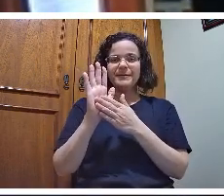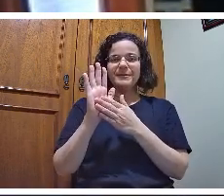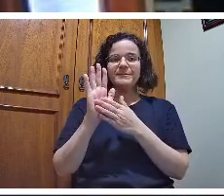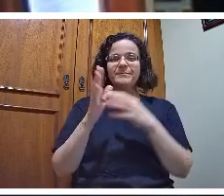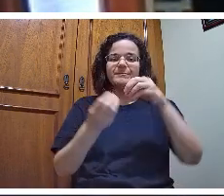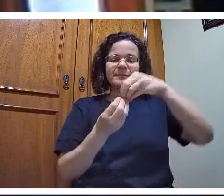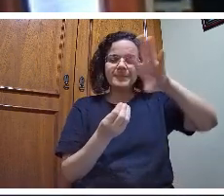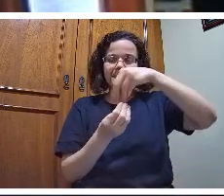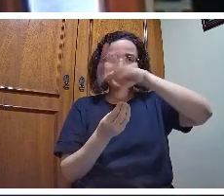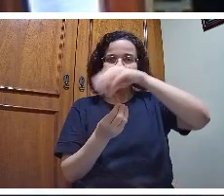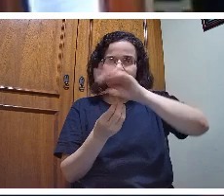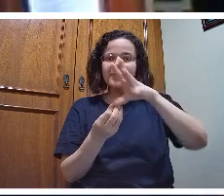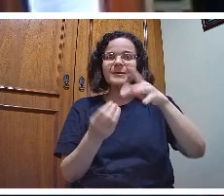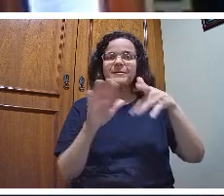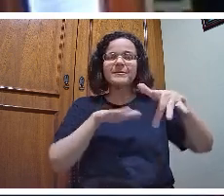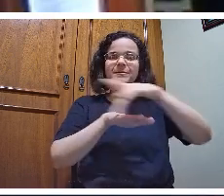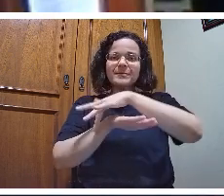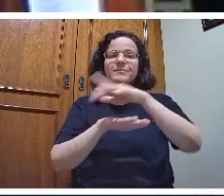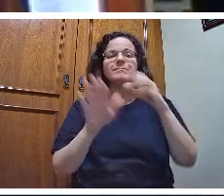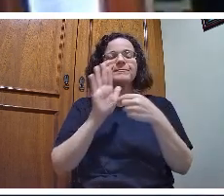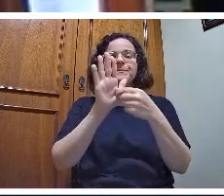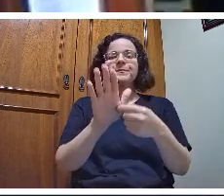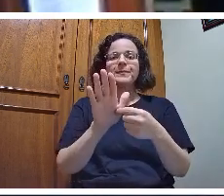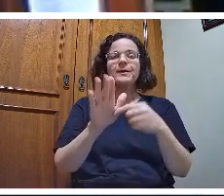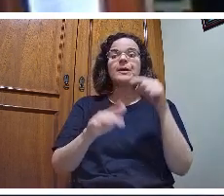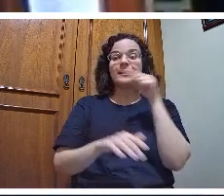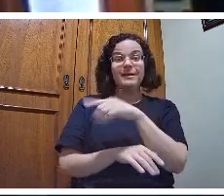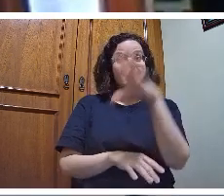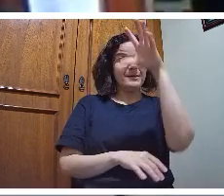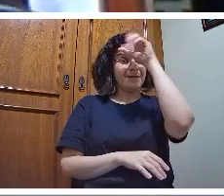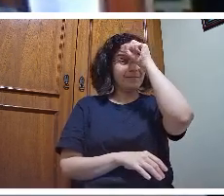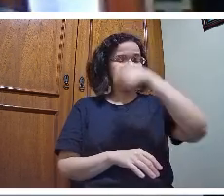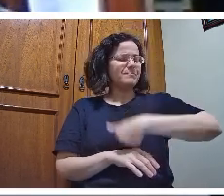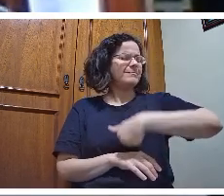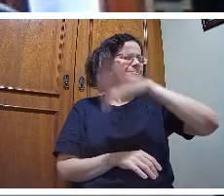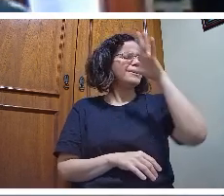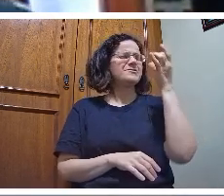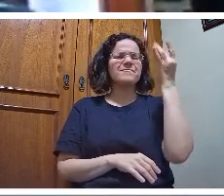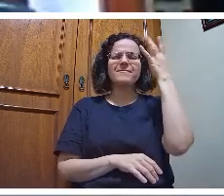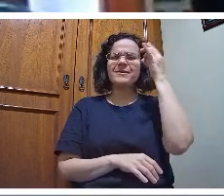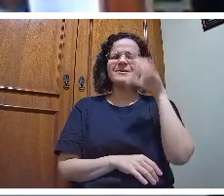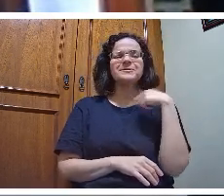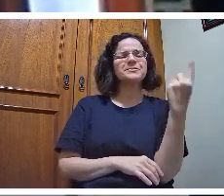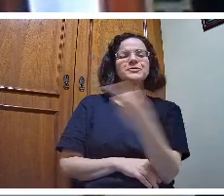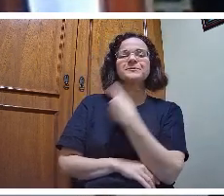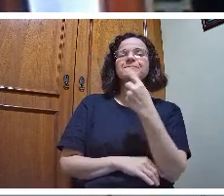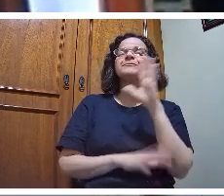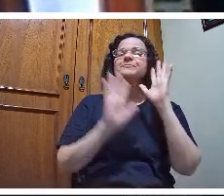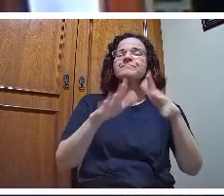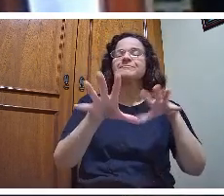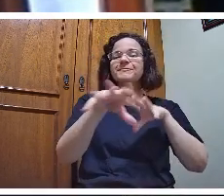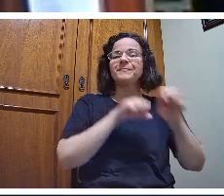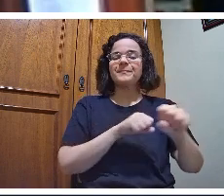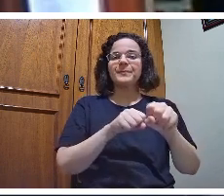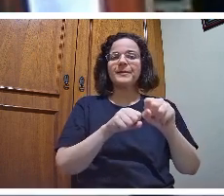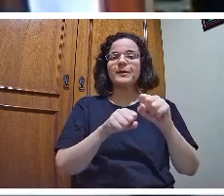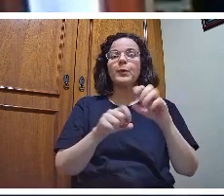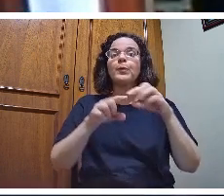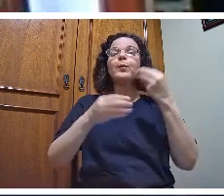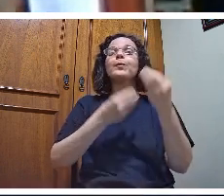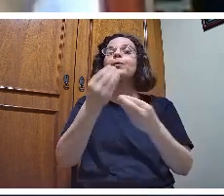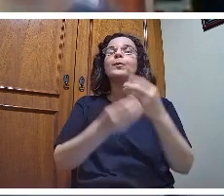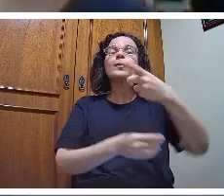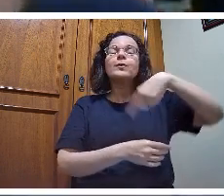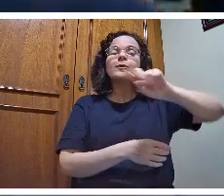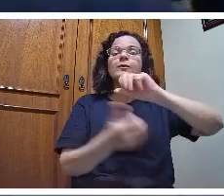aprendem muito mais facilmente do que nós que temos uma formação. Como nós temos que nos adequar e aprender e reaprender com eles dentro